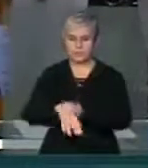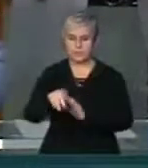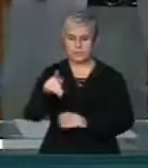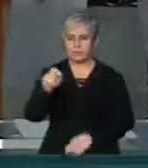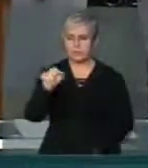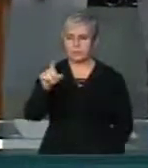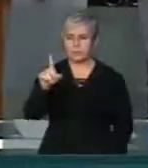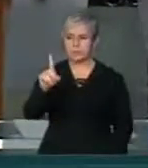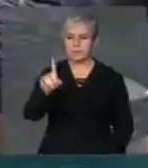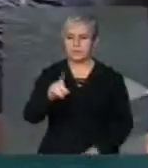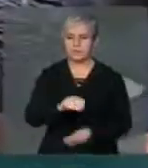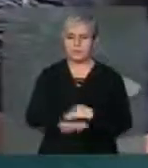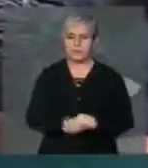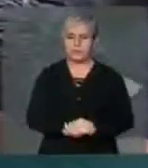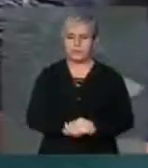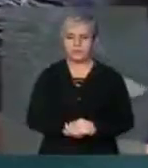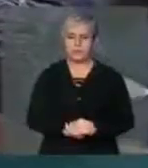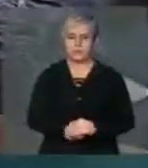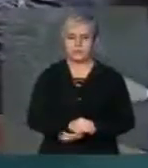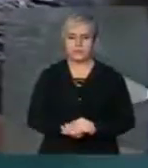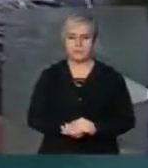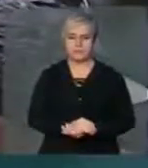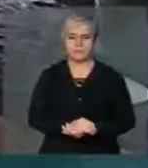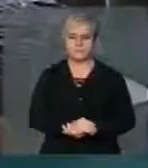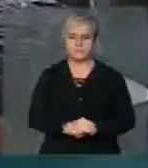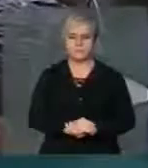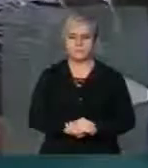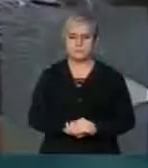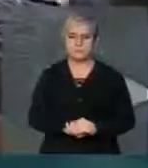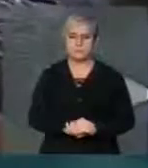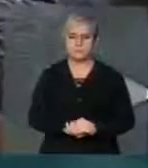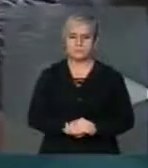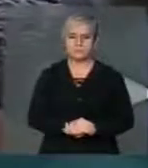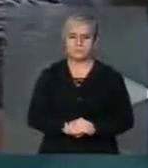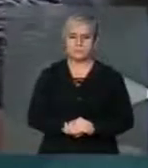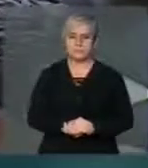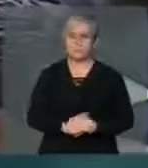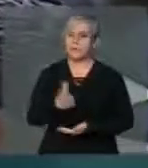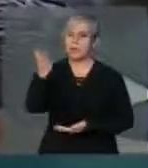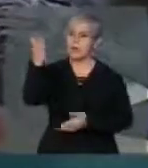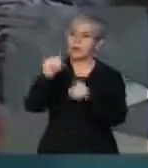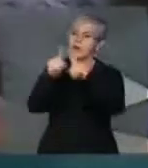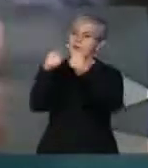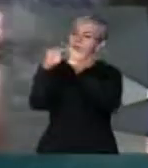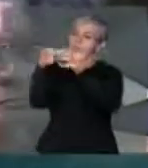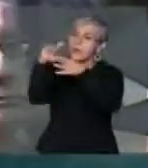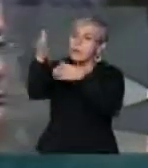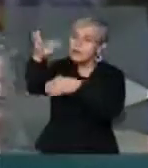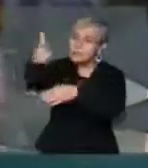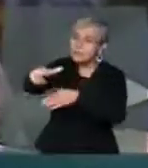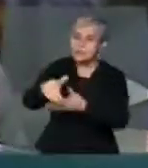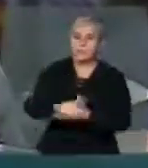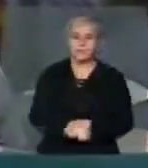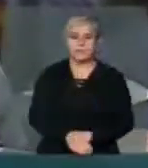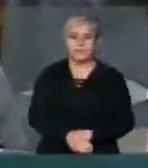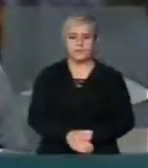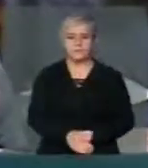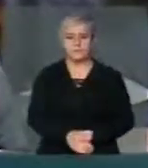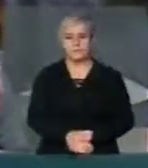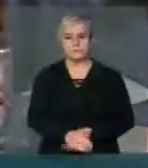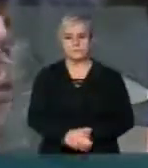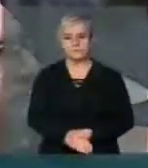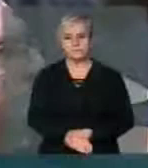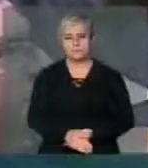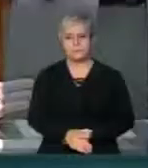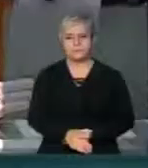PSD. o ciliábulo ali em cima, de novo. questão de ordem, Sr. Presidente. Reunião ali. Deputado Chico, a Exª já extrapolou duas vezes o tempo. Eu tenho que